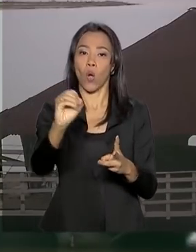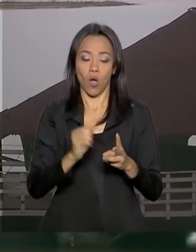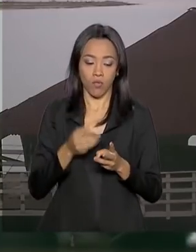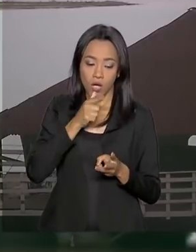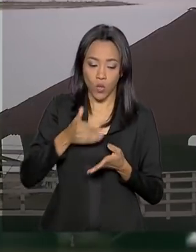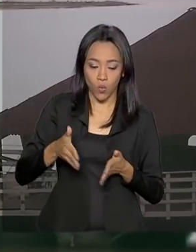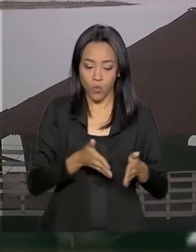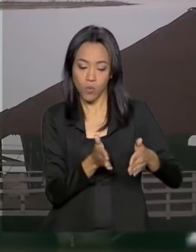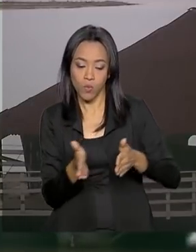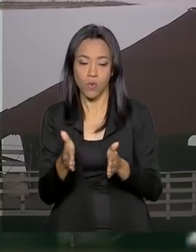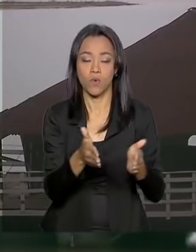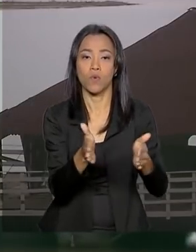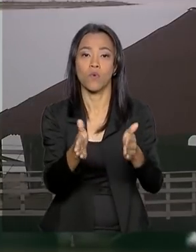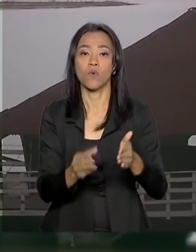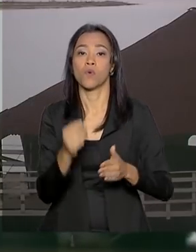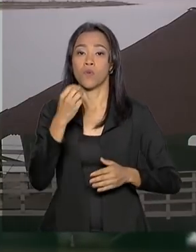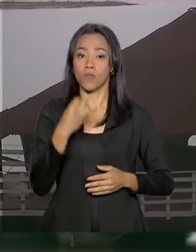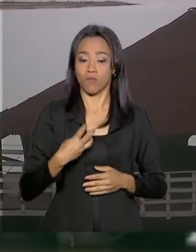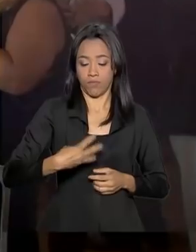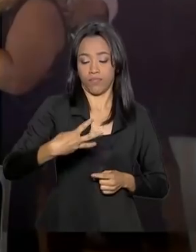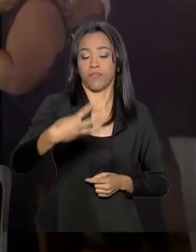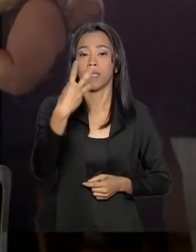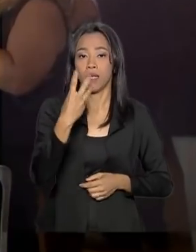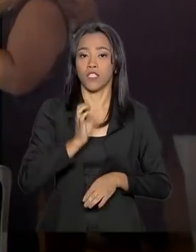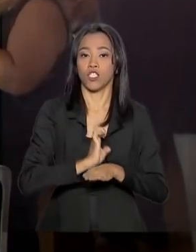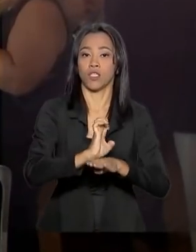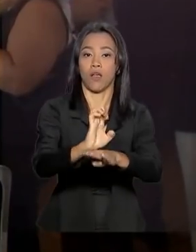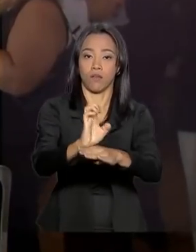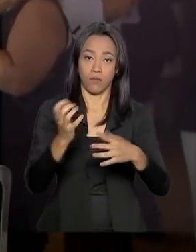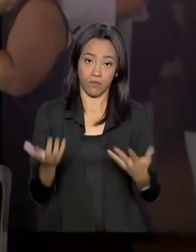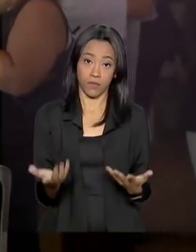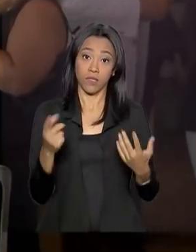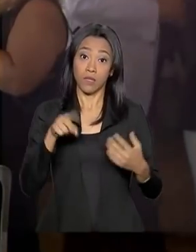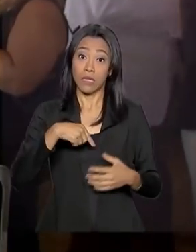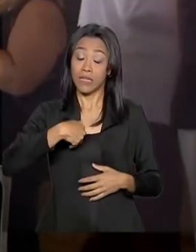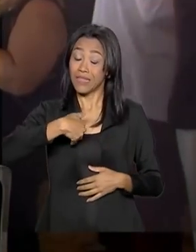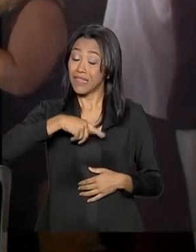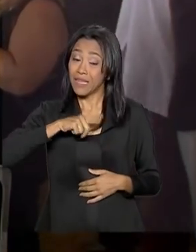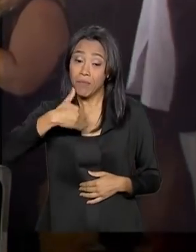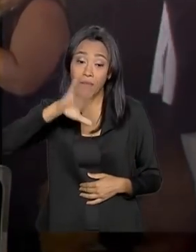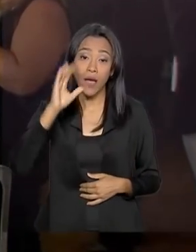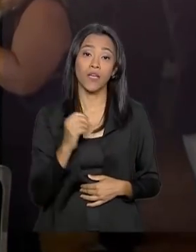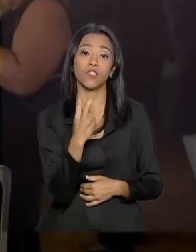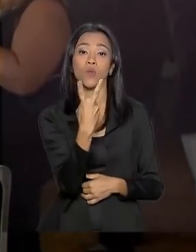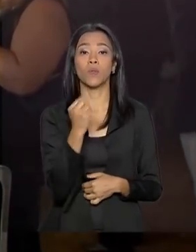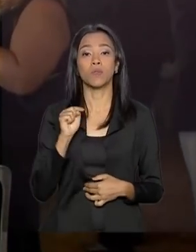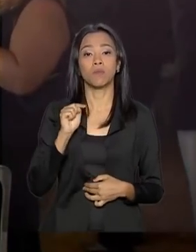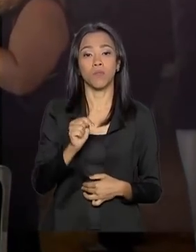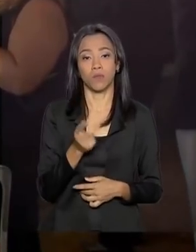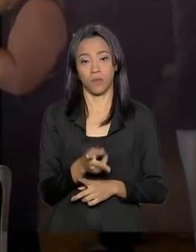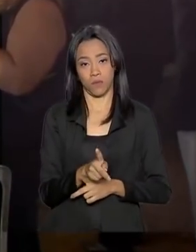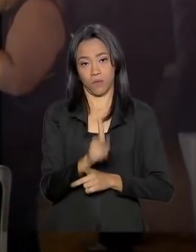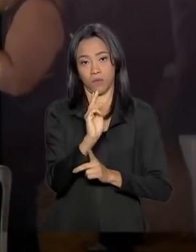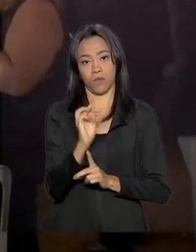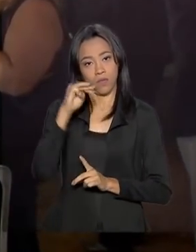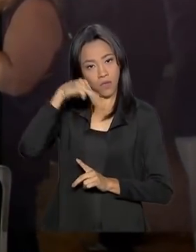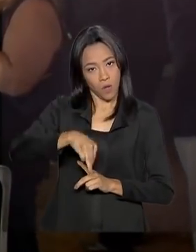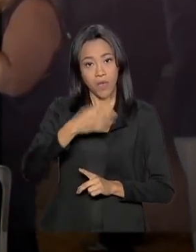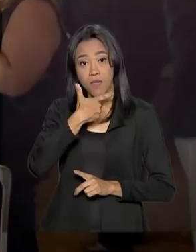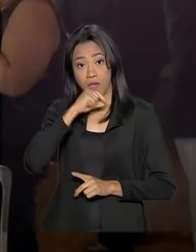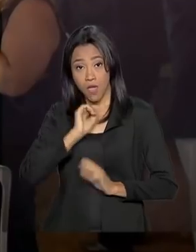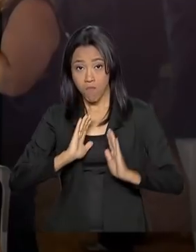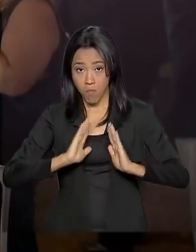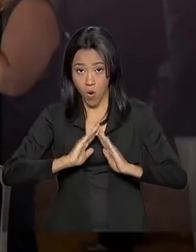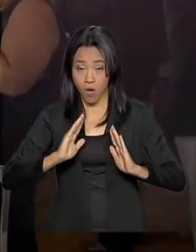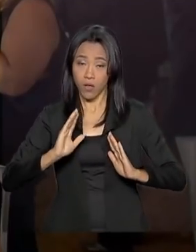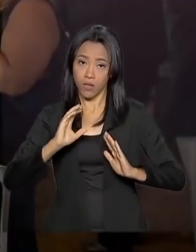da bacia hidrográfica araguaia. Tocantins tem mais de 2 mil quilômetros de extensão, Carla. E para quem é da região